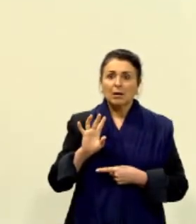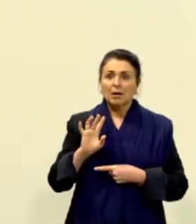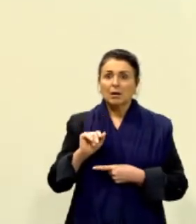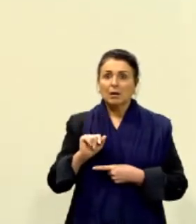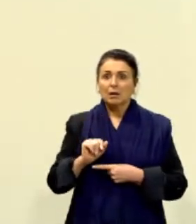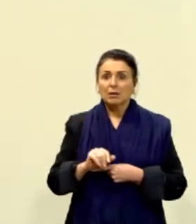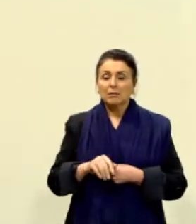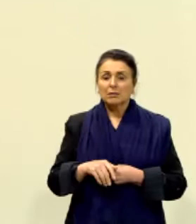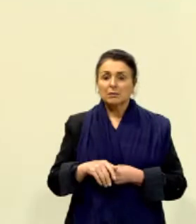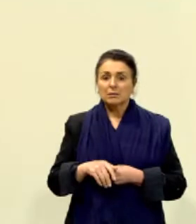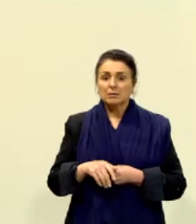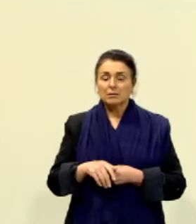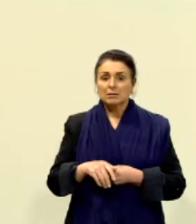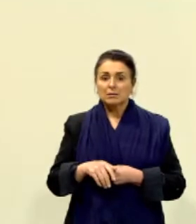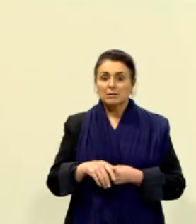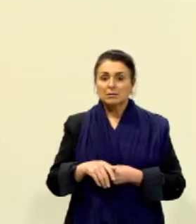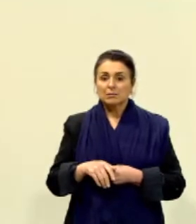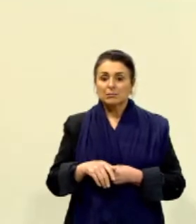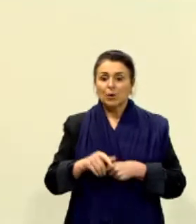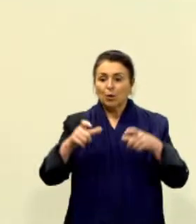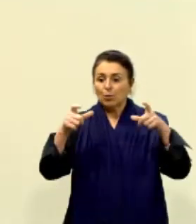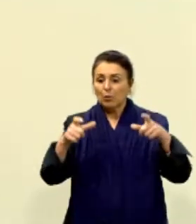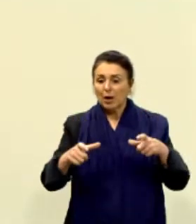em áreas